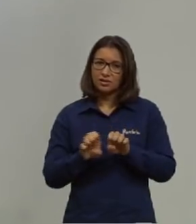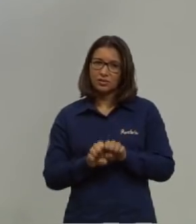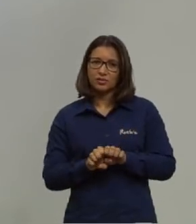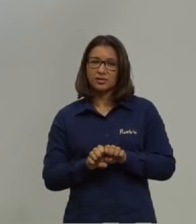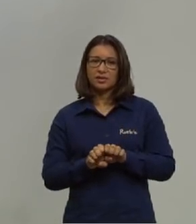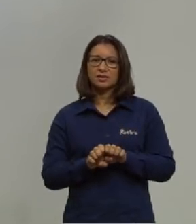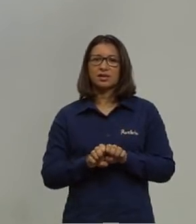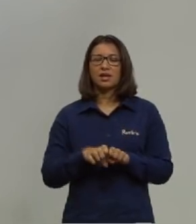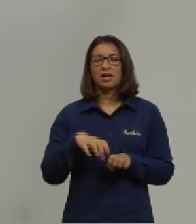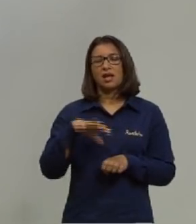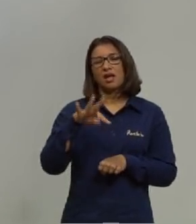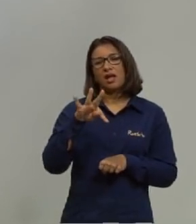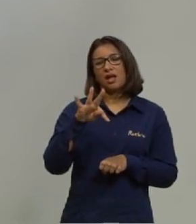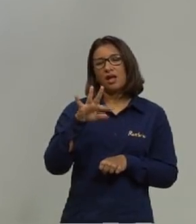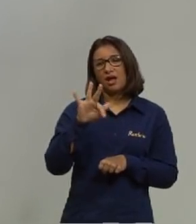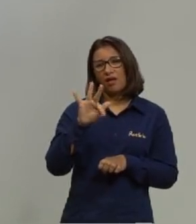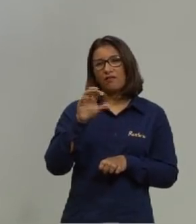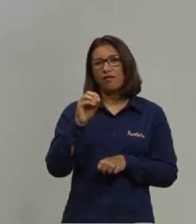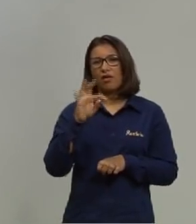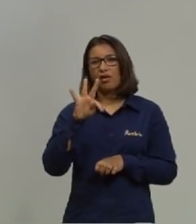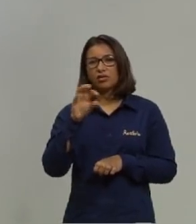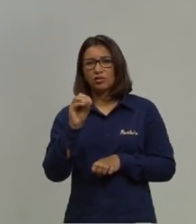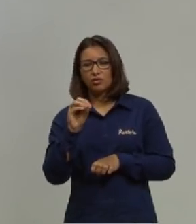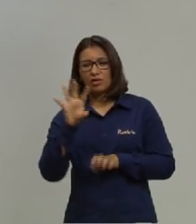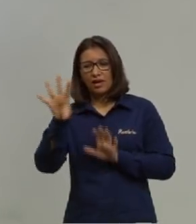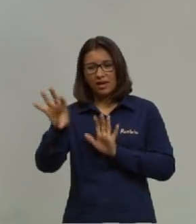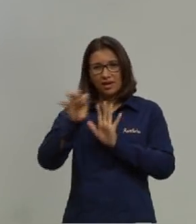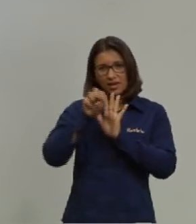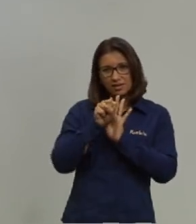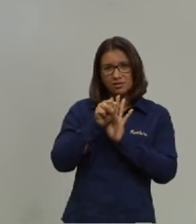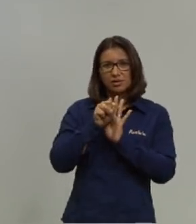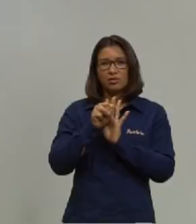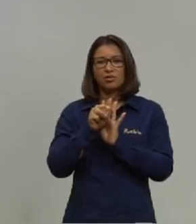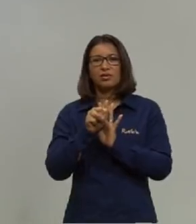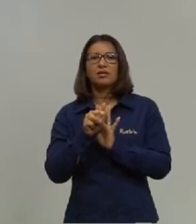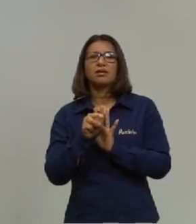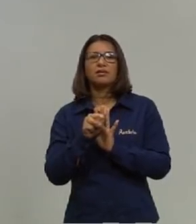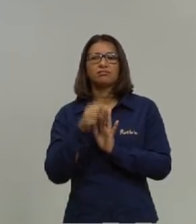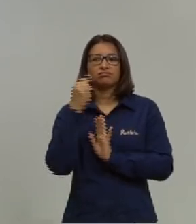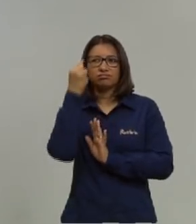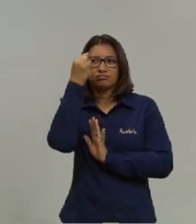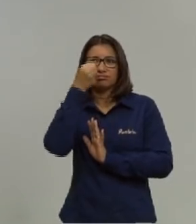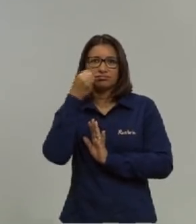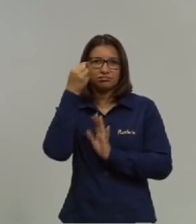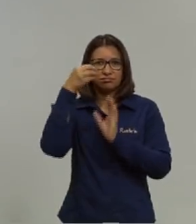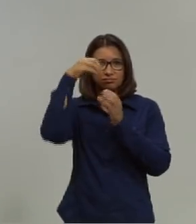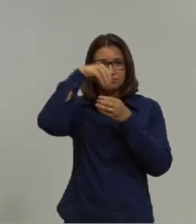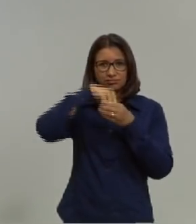dessas células que tem lá no nosso globo ocular tá?